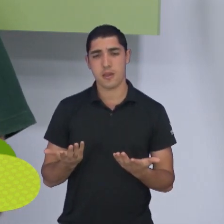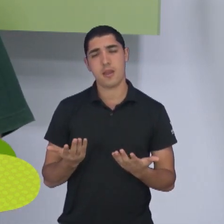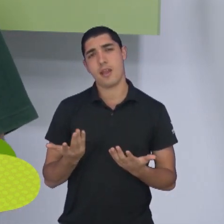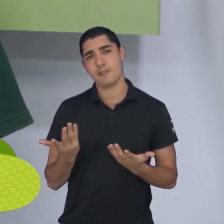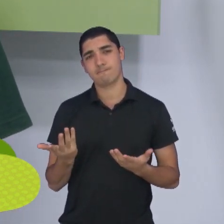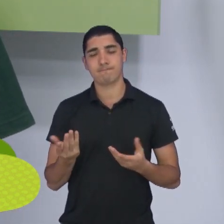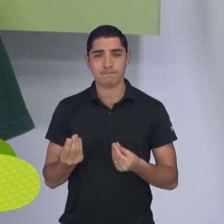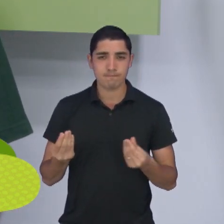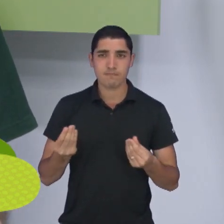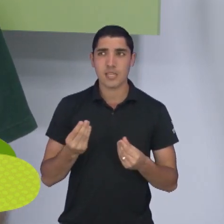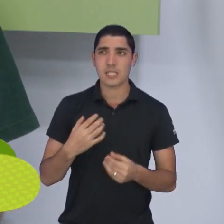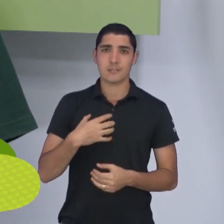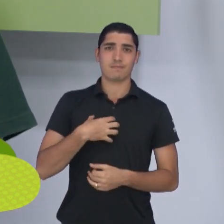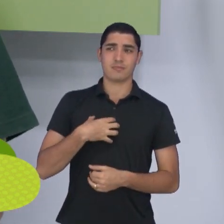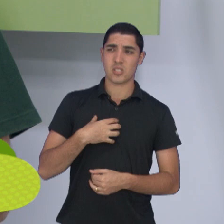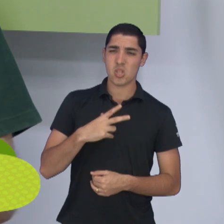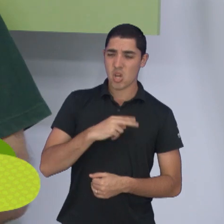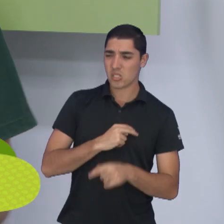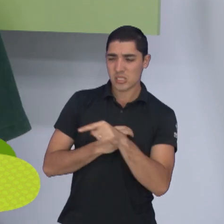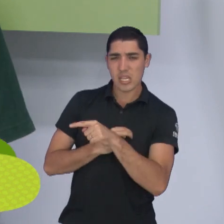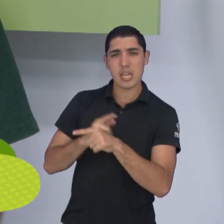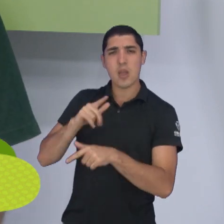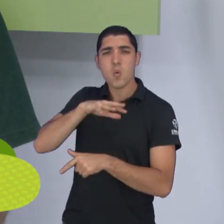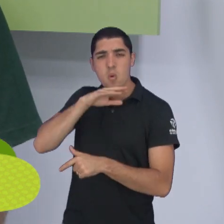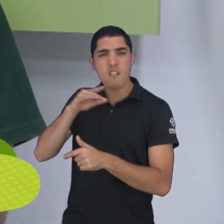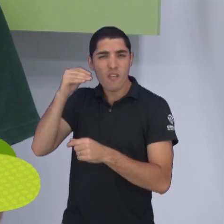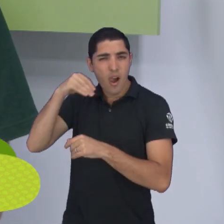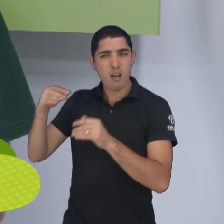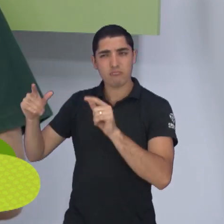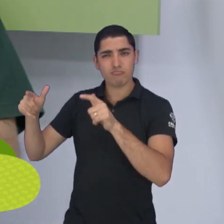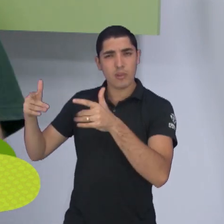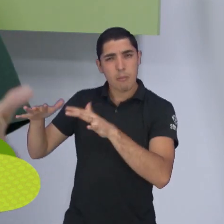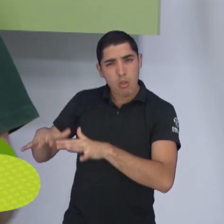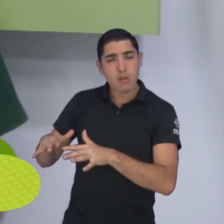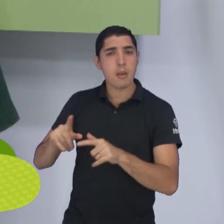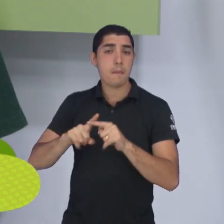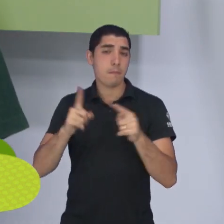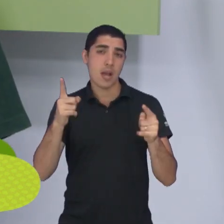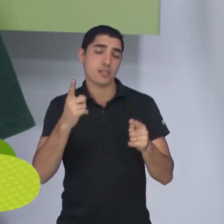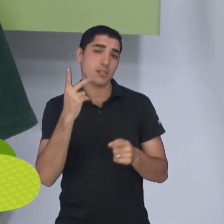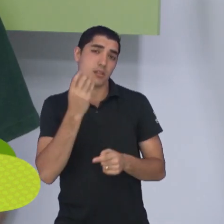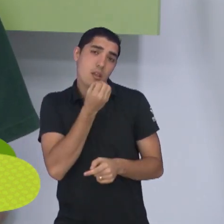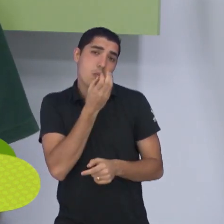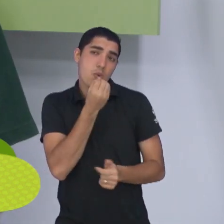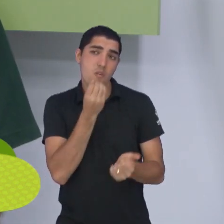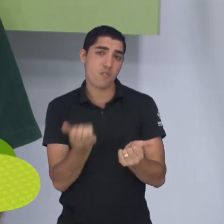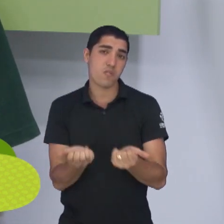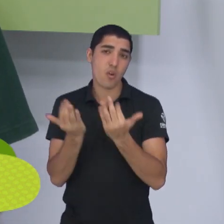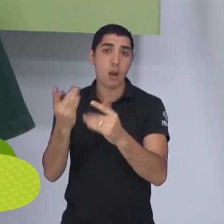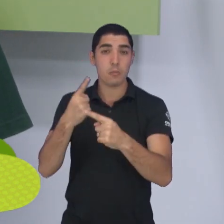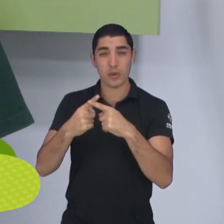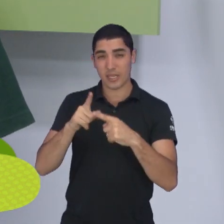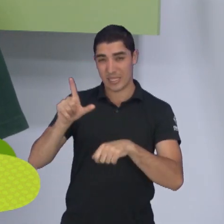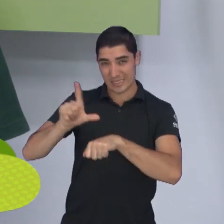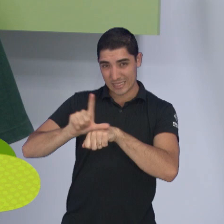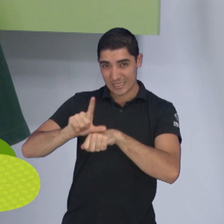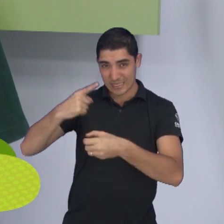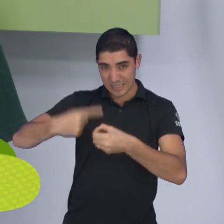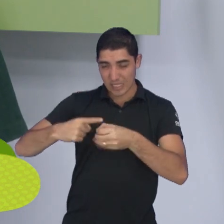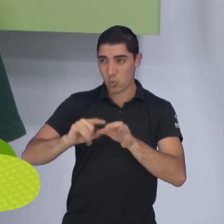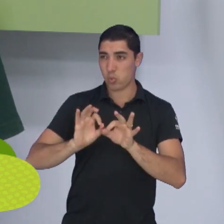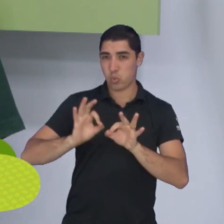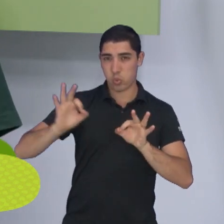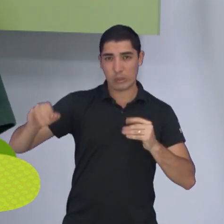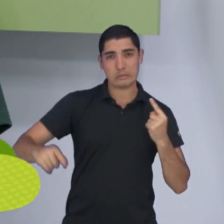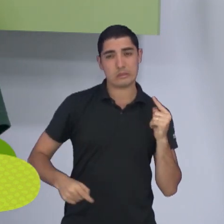mais problemático que o adversário esteja, é sempre um bom resultado por todas as questões. Principalmente em Linense, que uma viagem longa. O São José foi